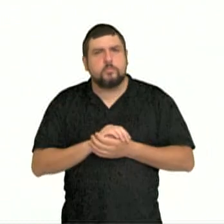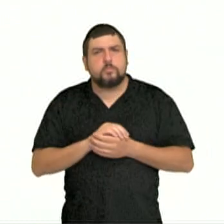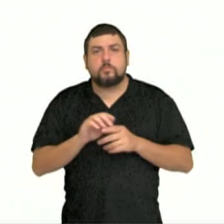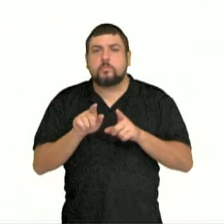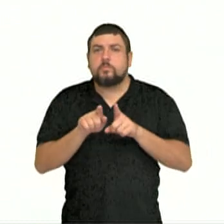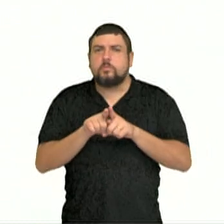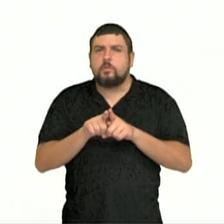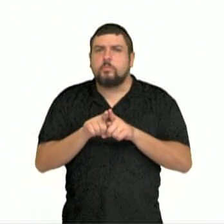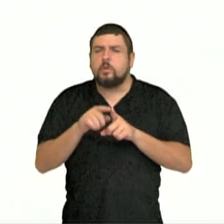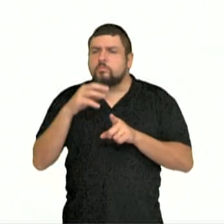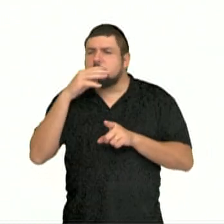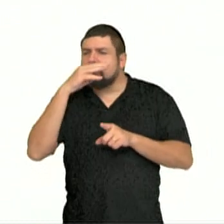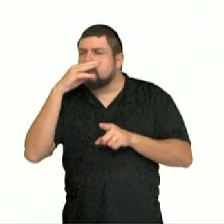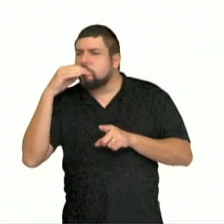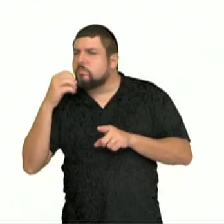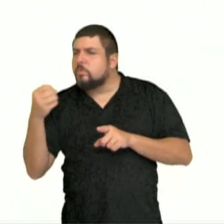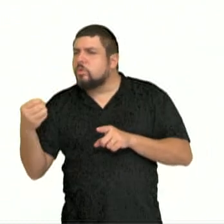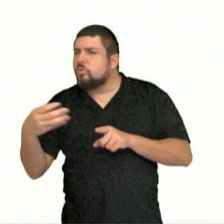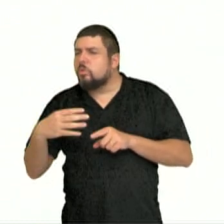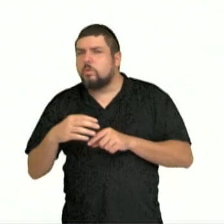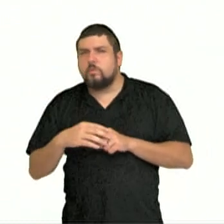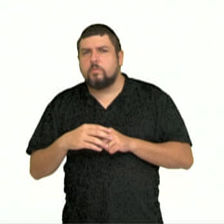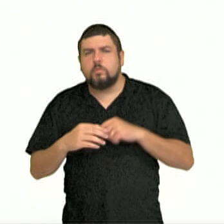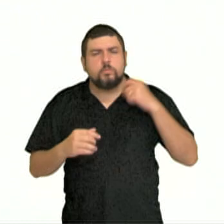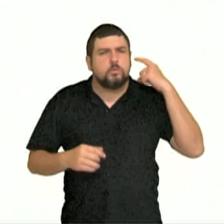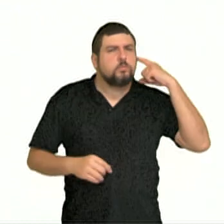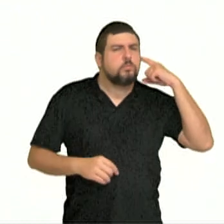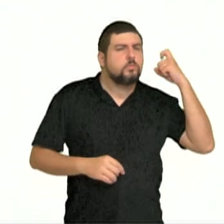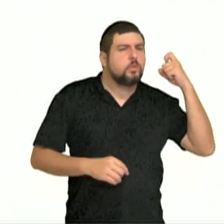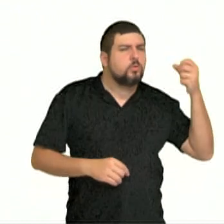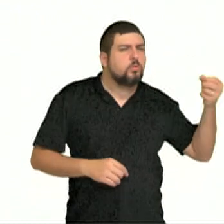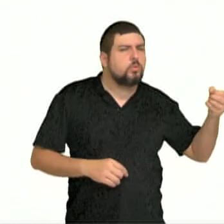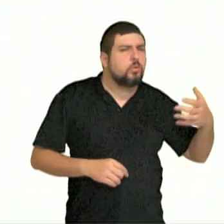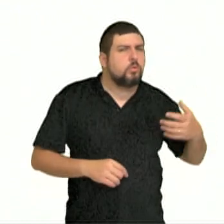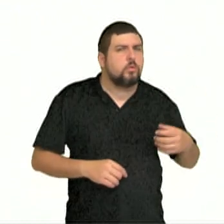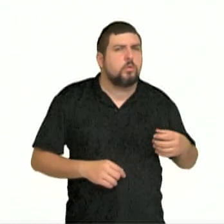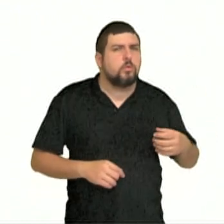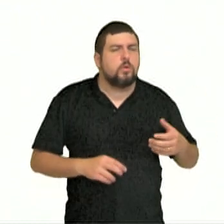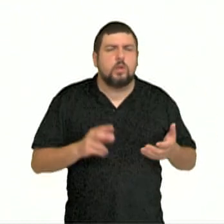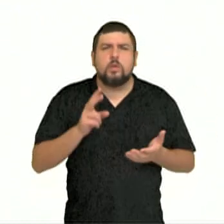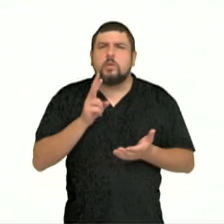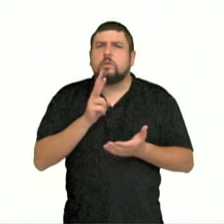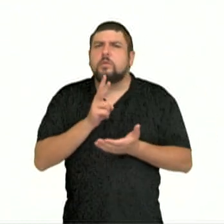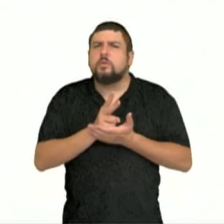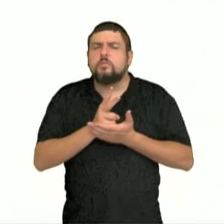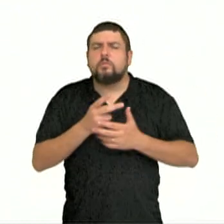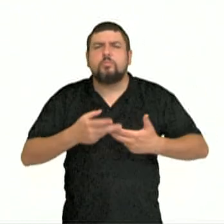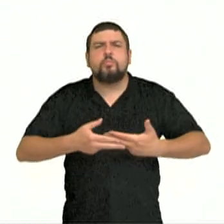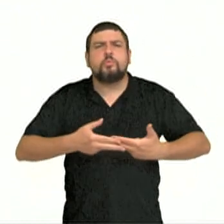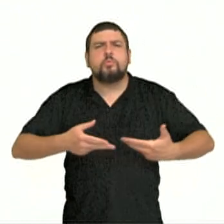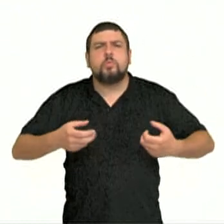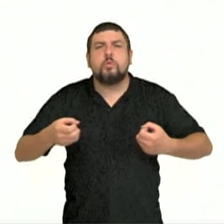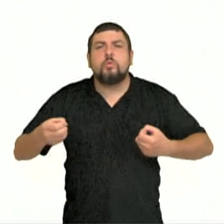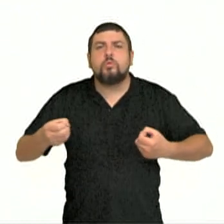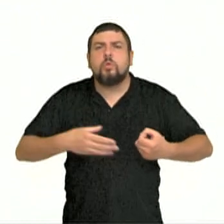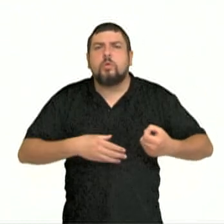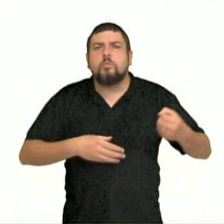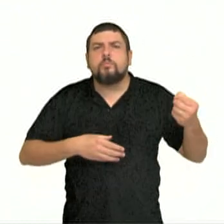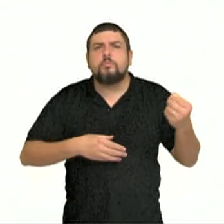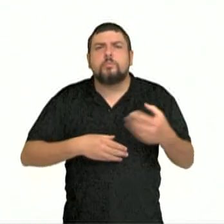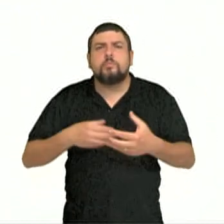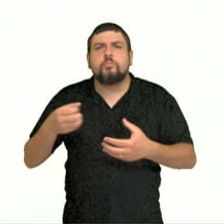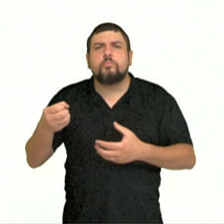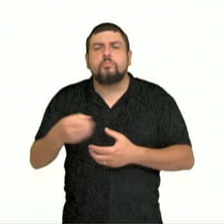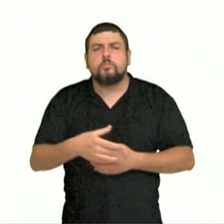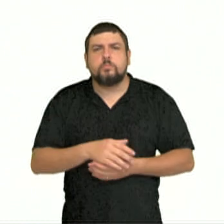novas perspectivas, com novos sons. Todo o tempo nós nos deparamos com o conhecimento. Então, é de